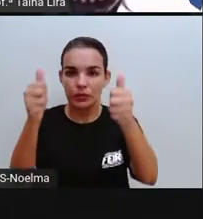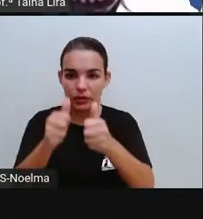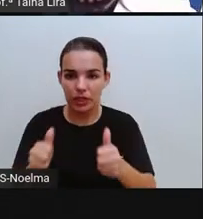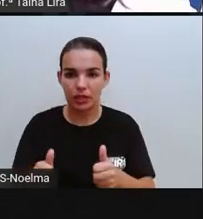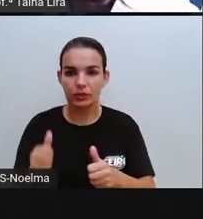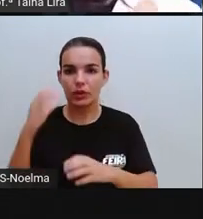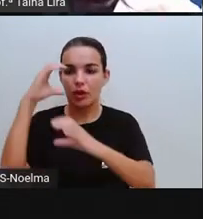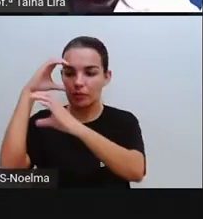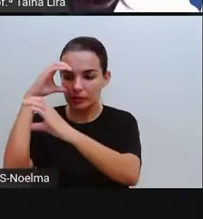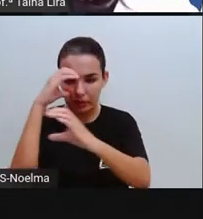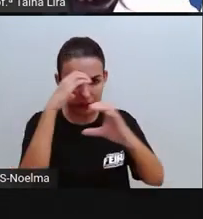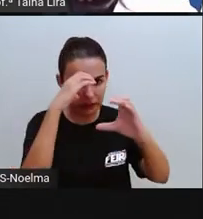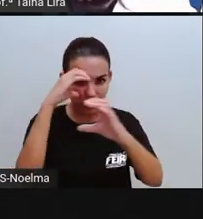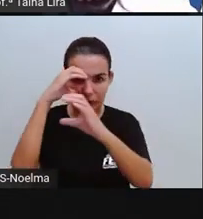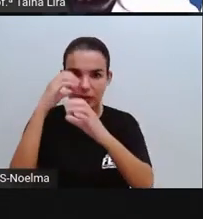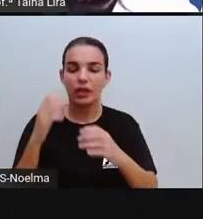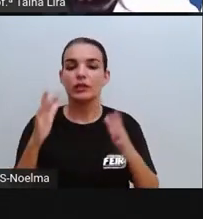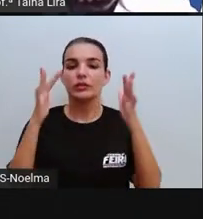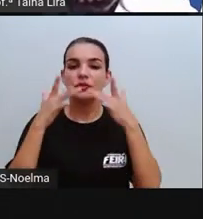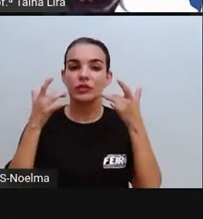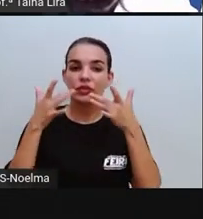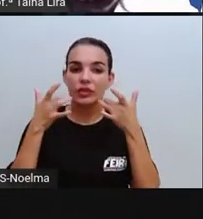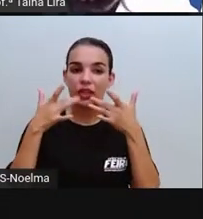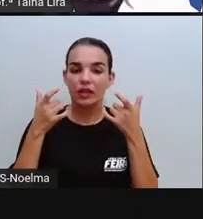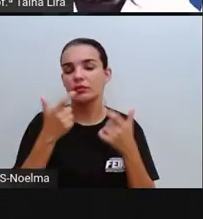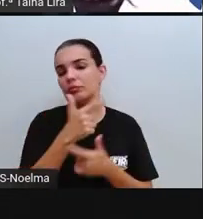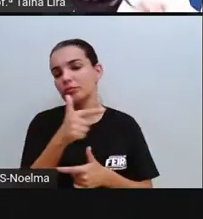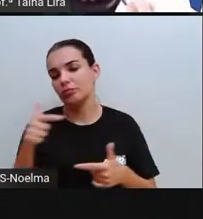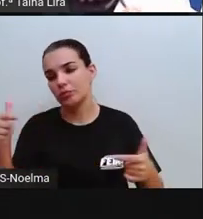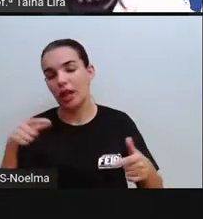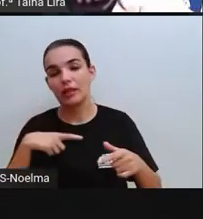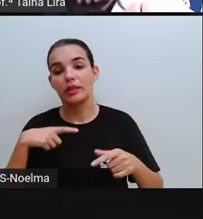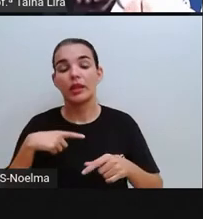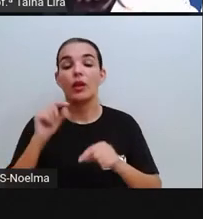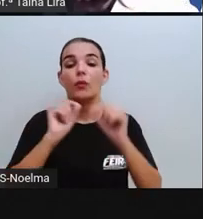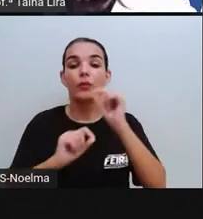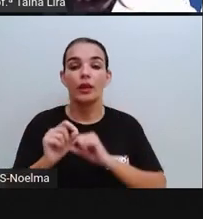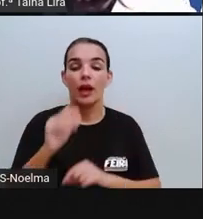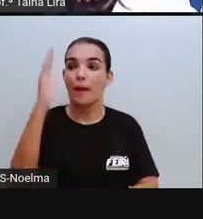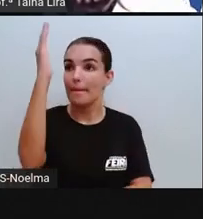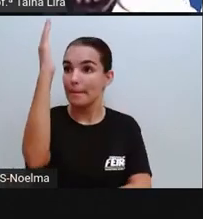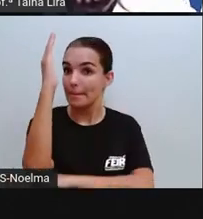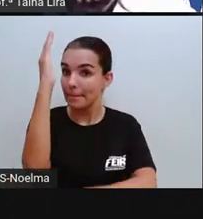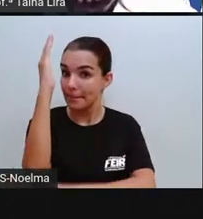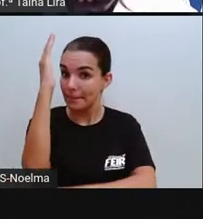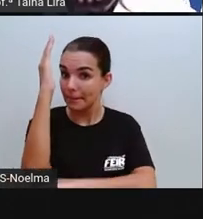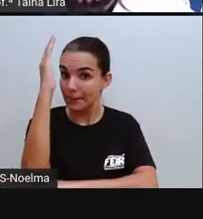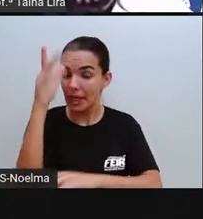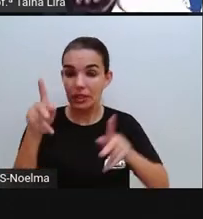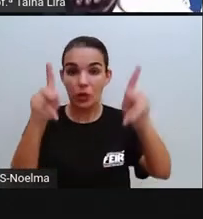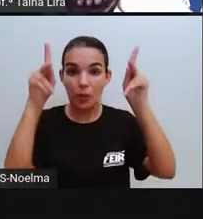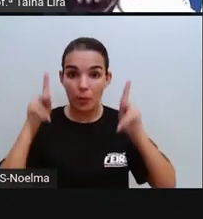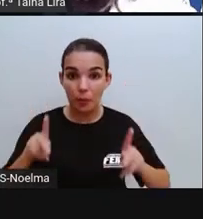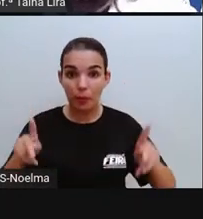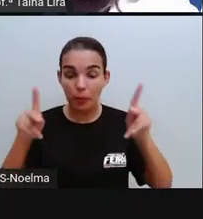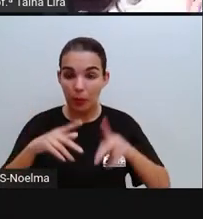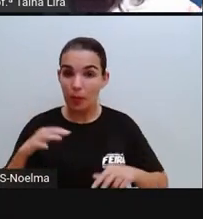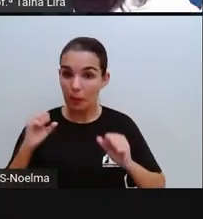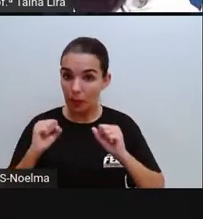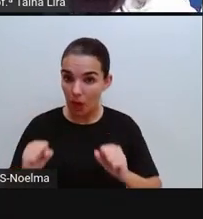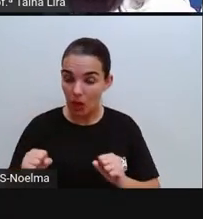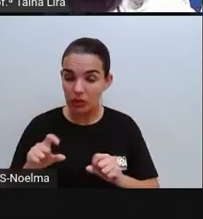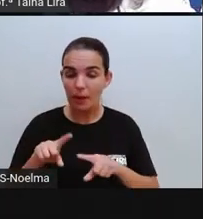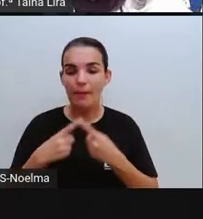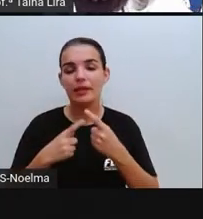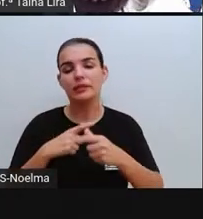museus, observatórios, teatros, etc. Então são espaços públicos, mas